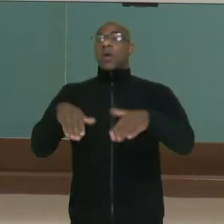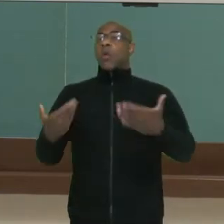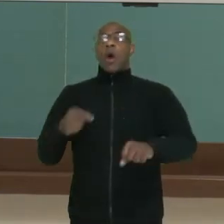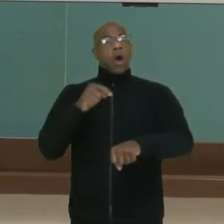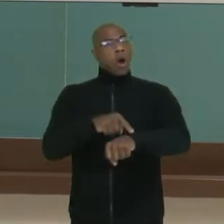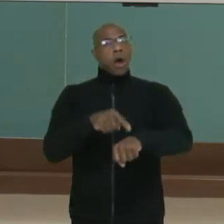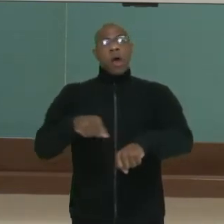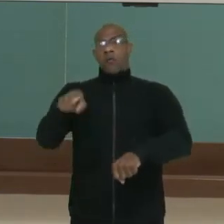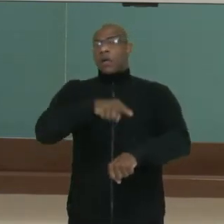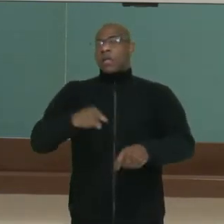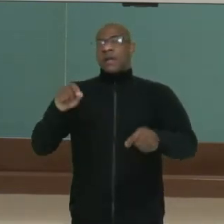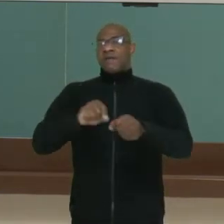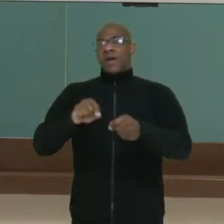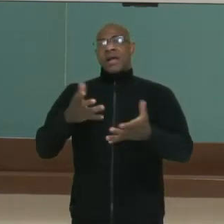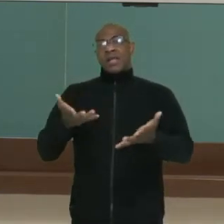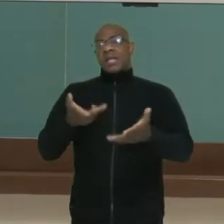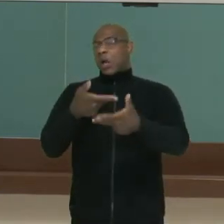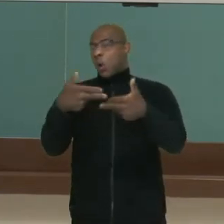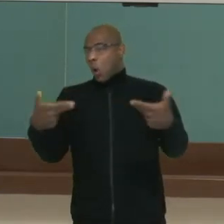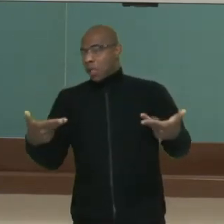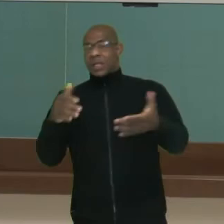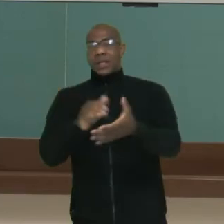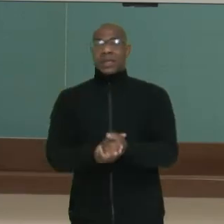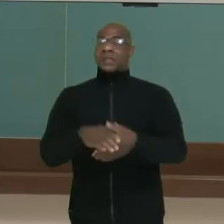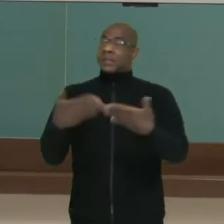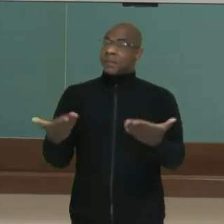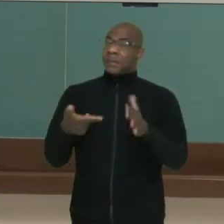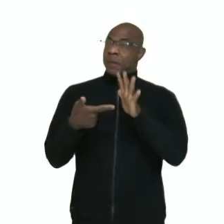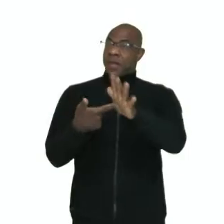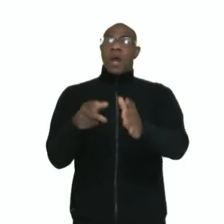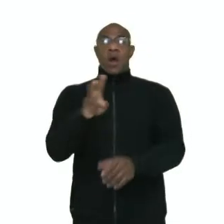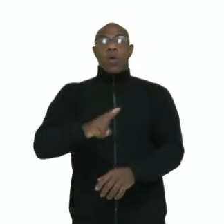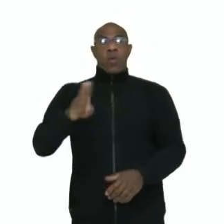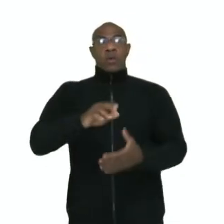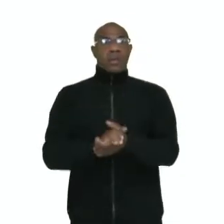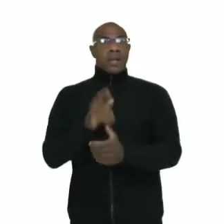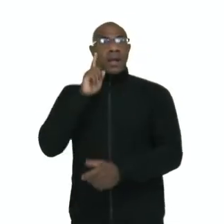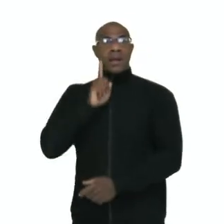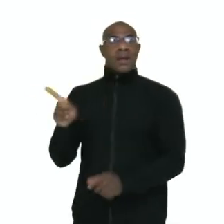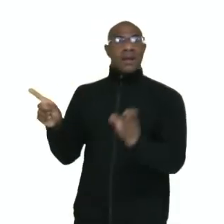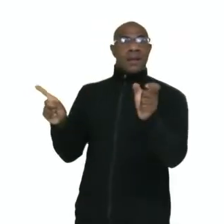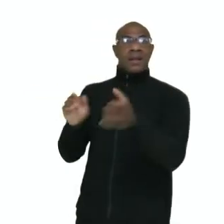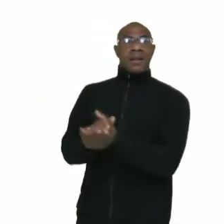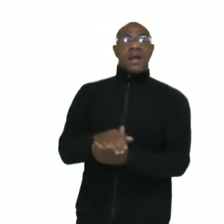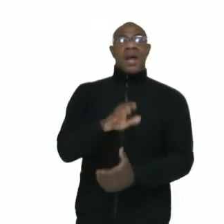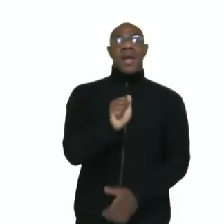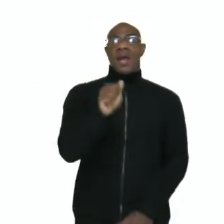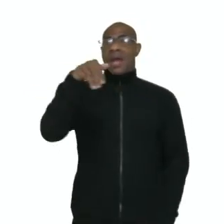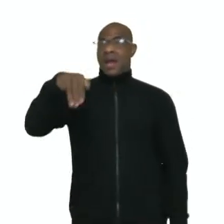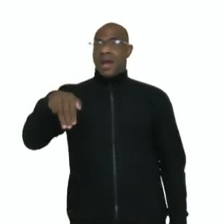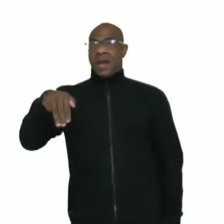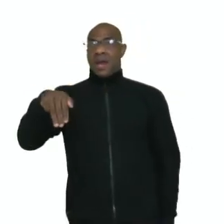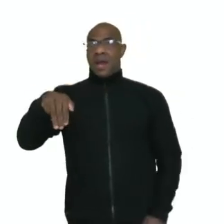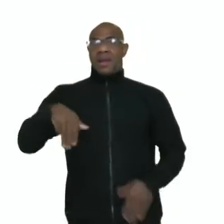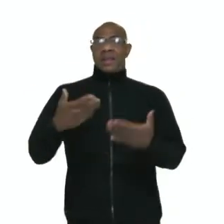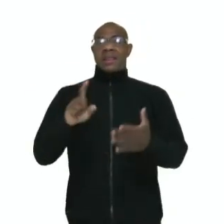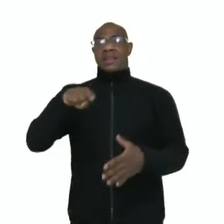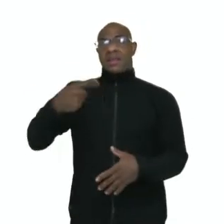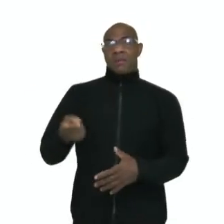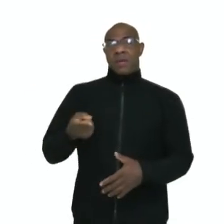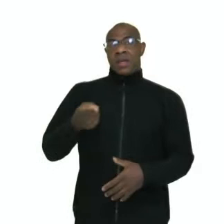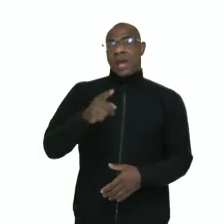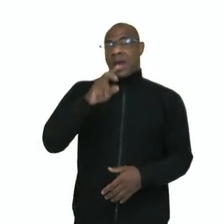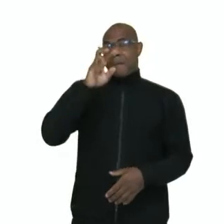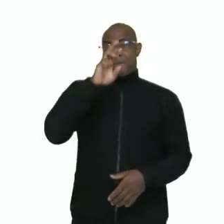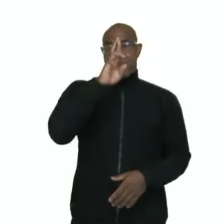você faz algo, então, use o e-yan após os horários da meia-noite até o